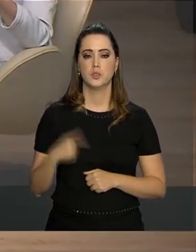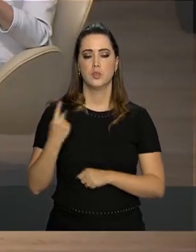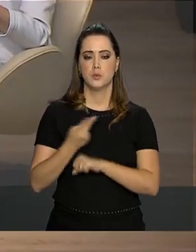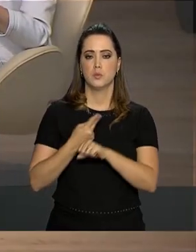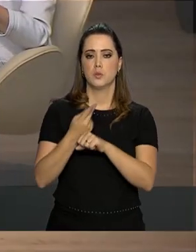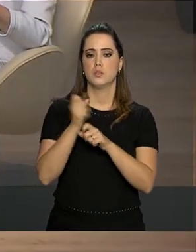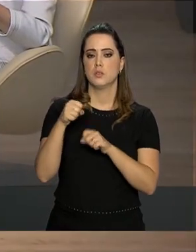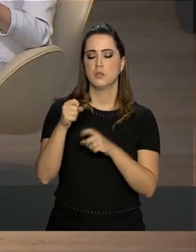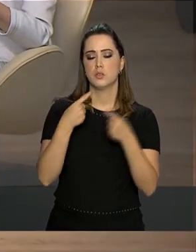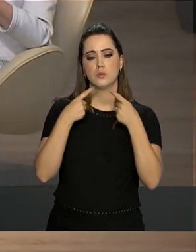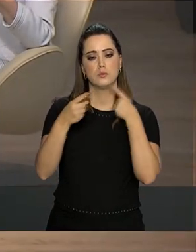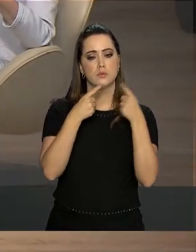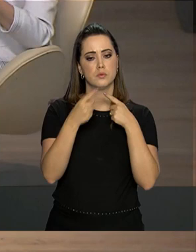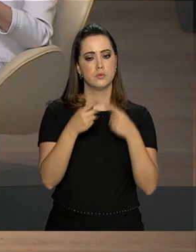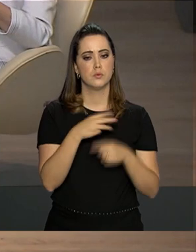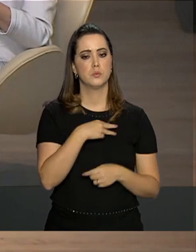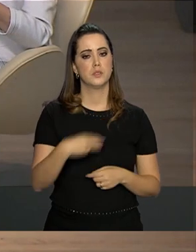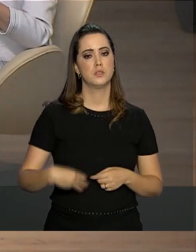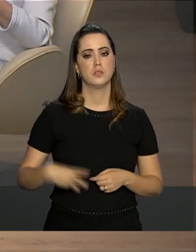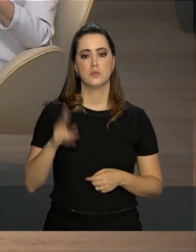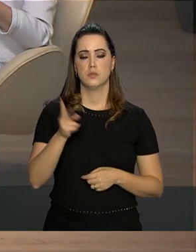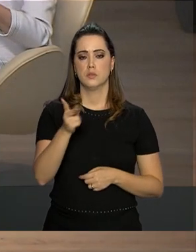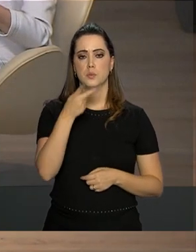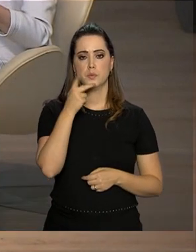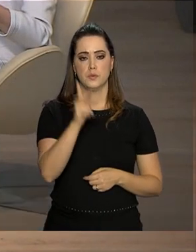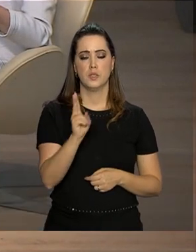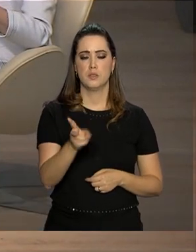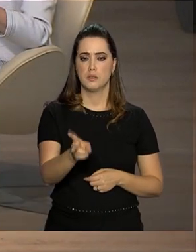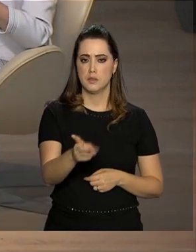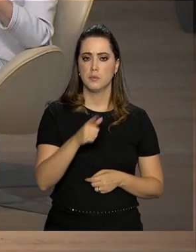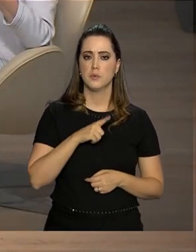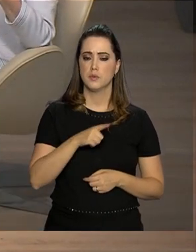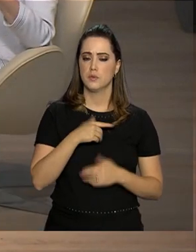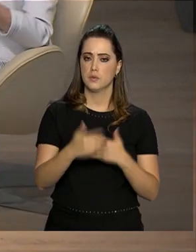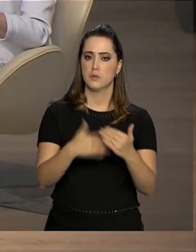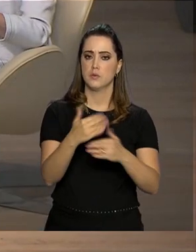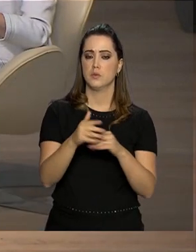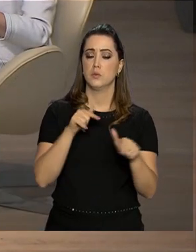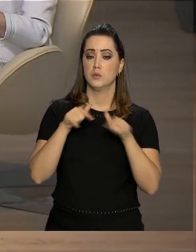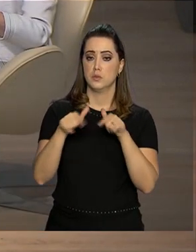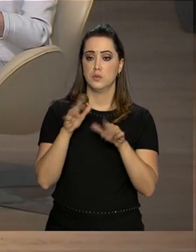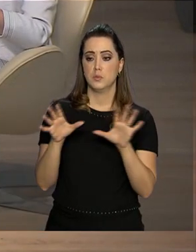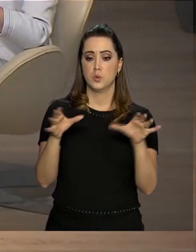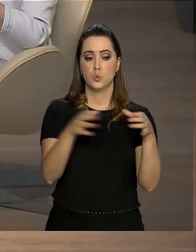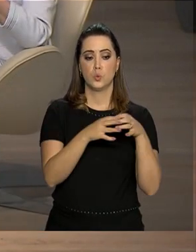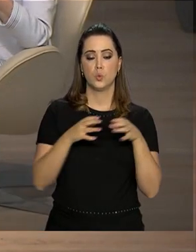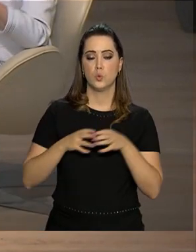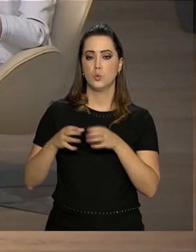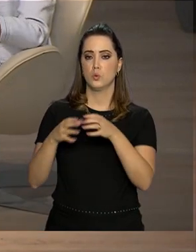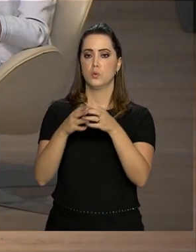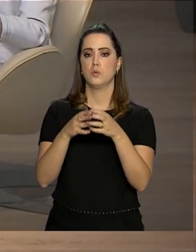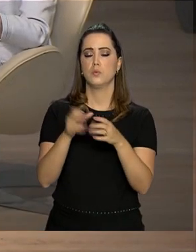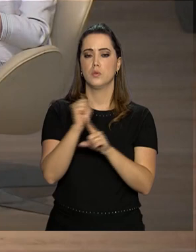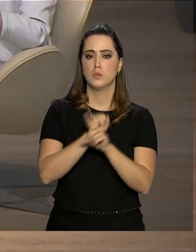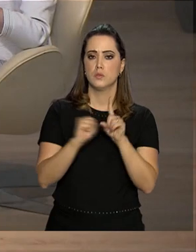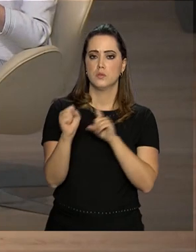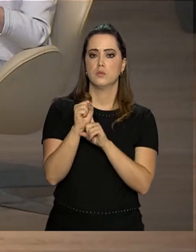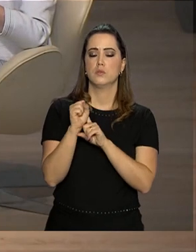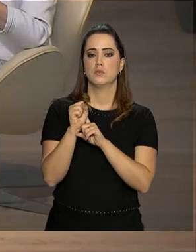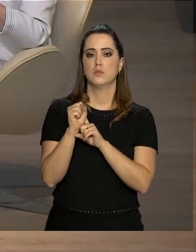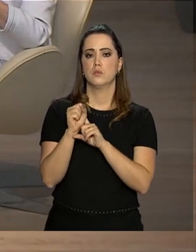diálogo, como o ministro tem dito e repetido, permanente com os agentes setoriais, com a sociedade,